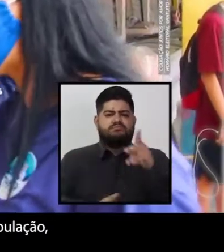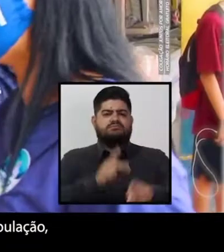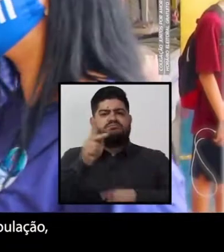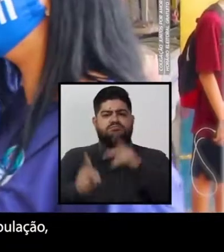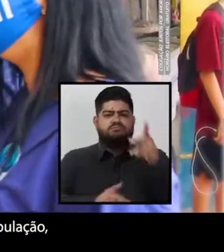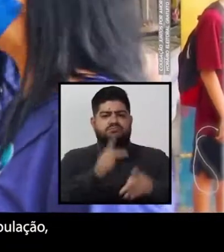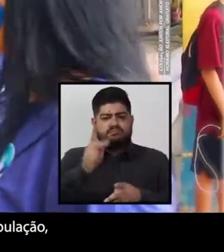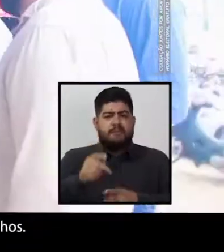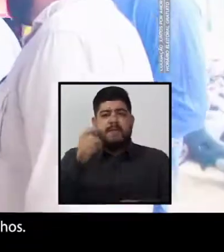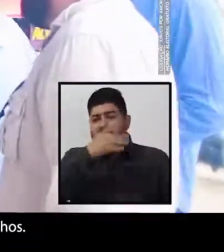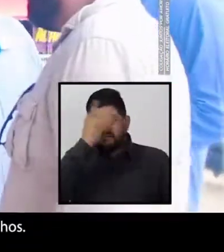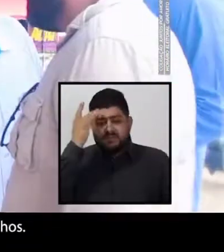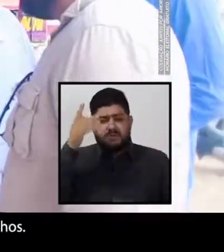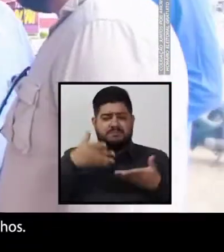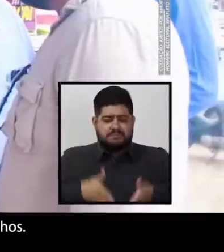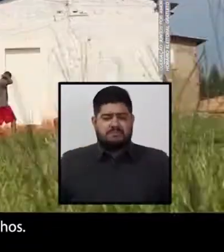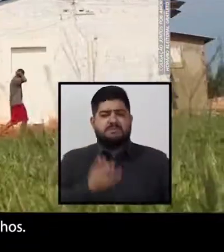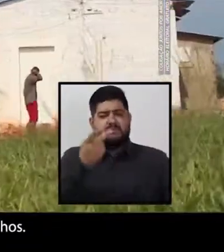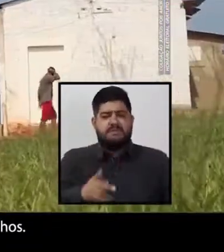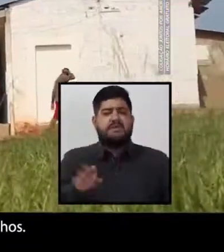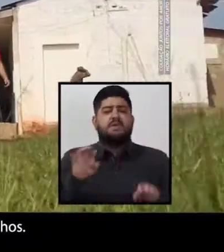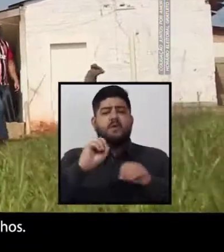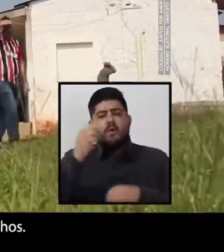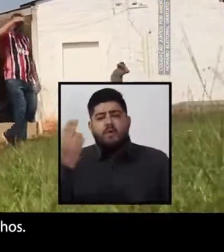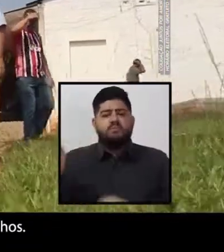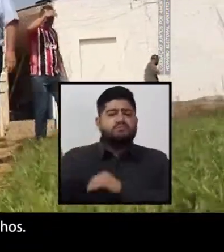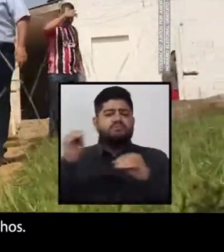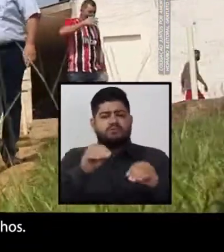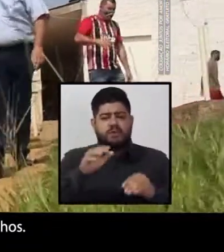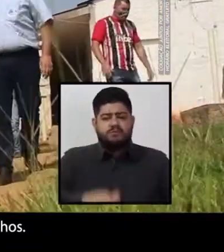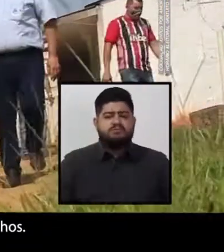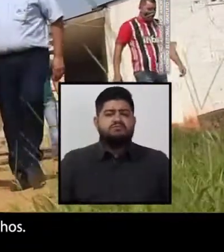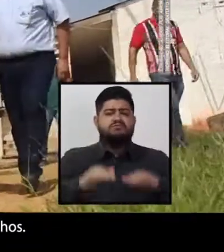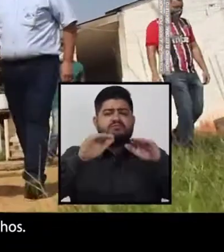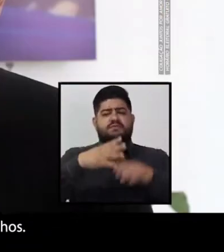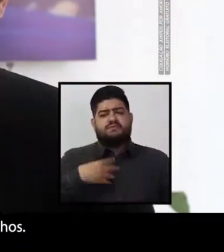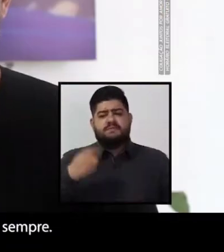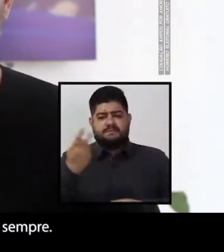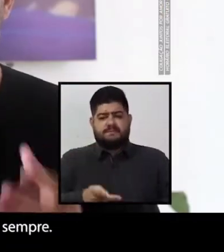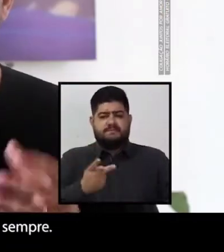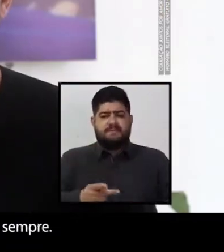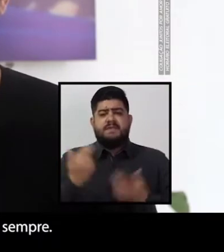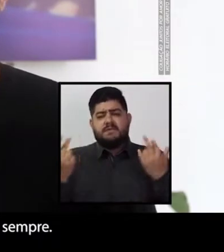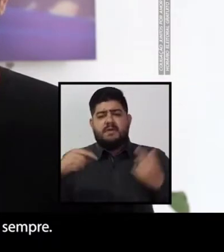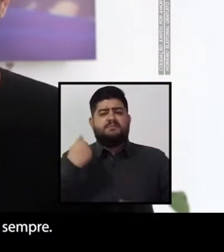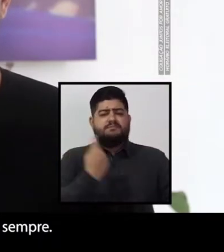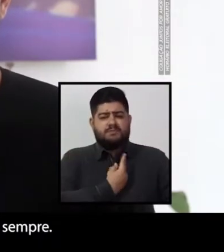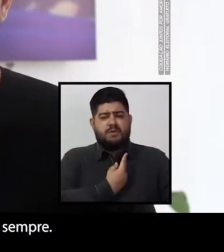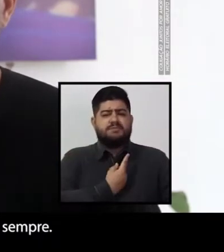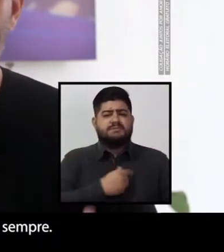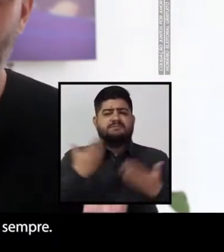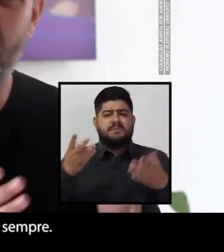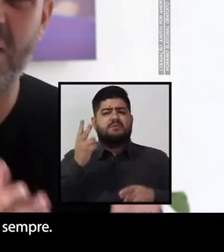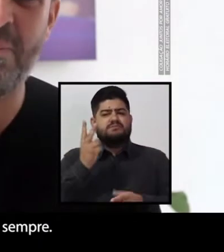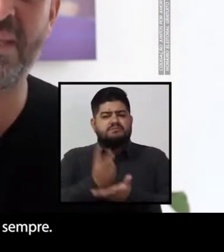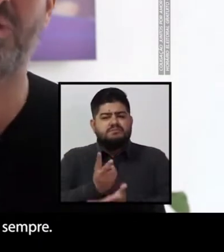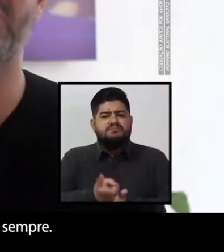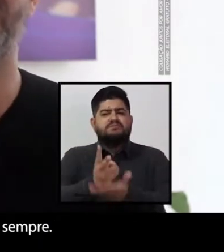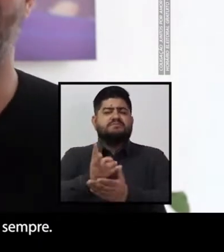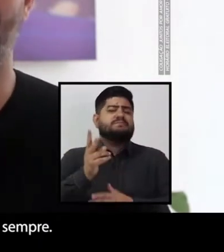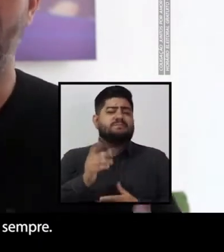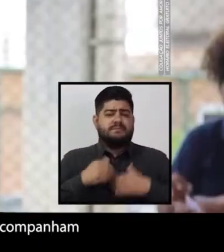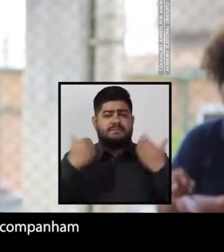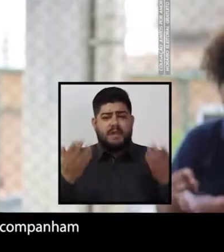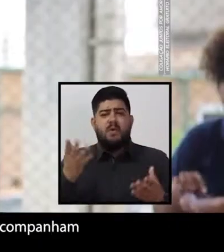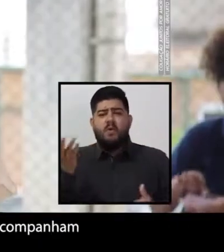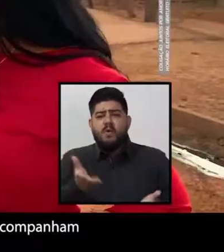do apoio da população, do aqui que aqui nasceu ou do que aqui criou seus filhos. Assim como nós, Cris. Nós vamos ficar aqui para